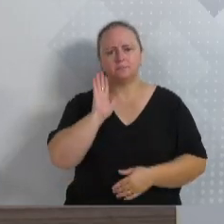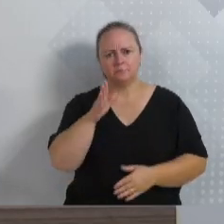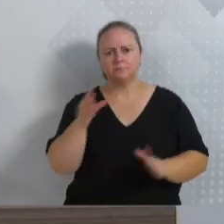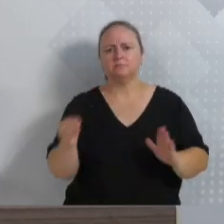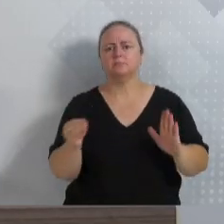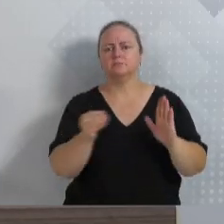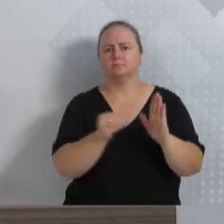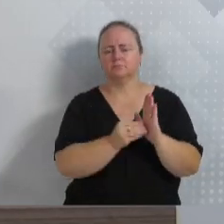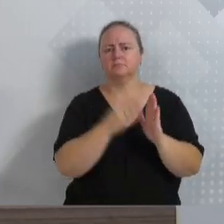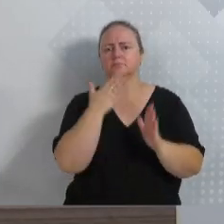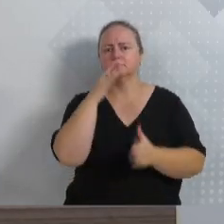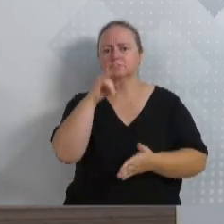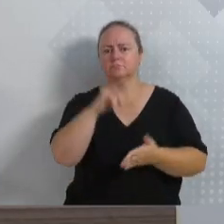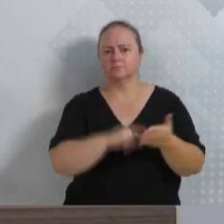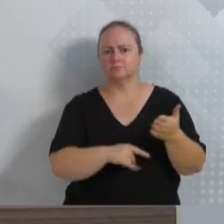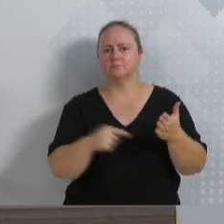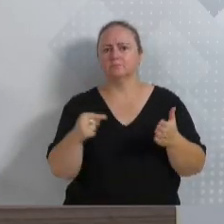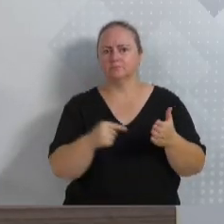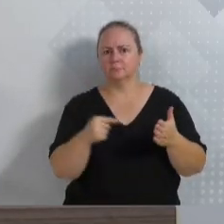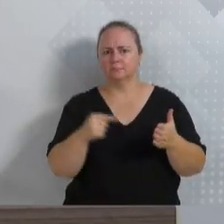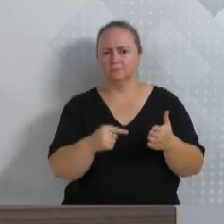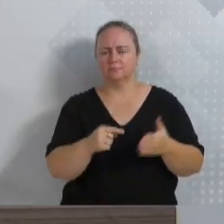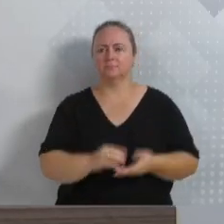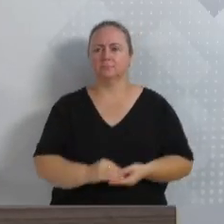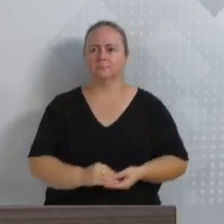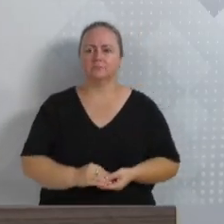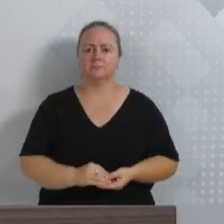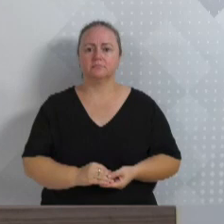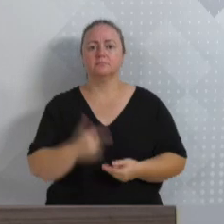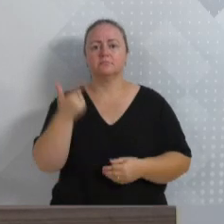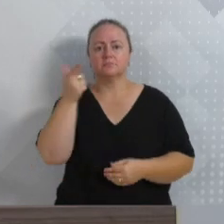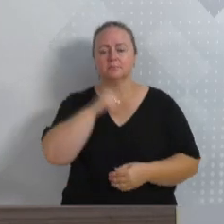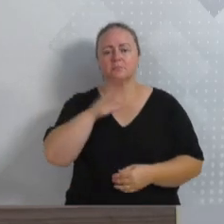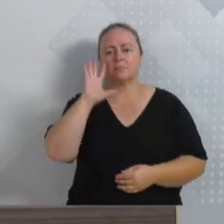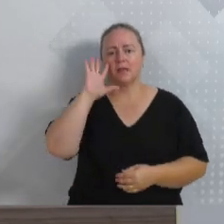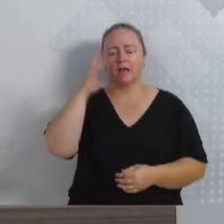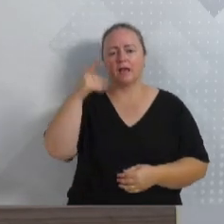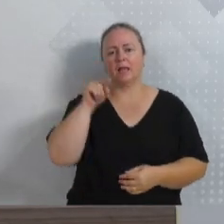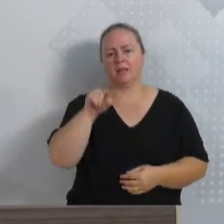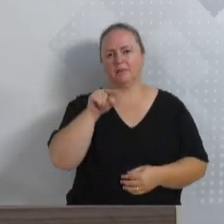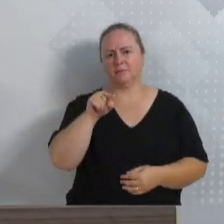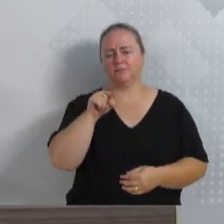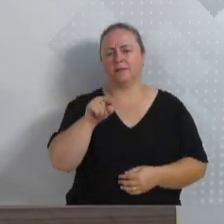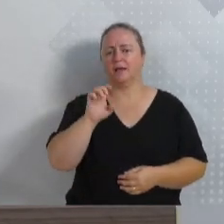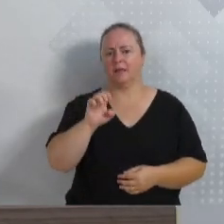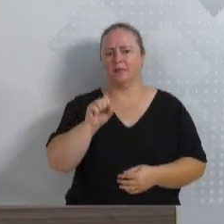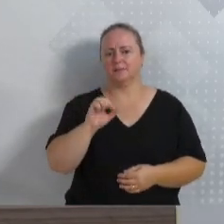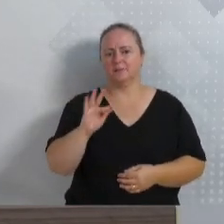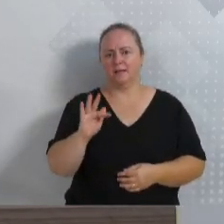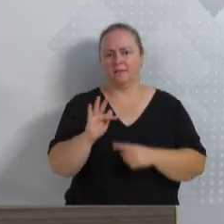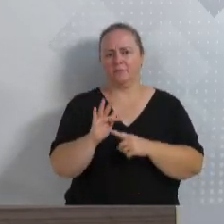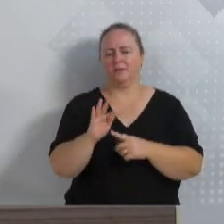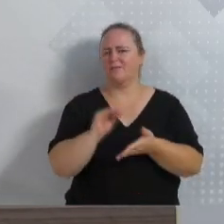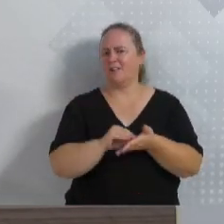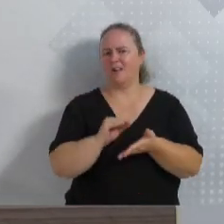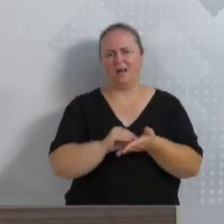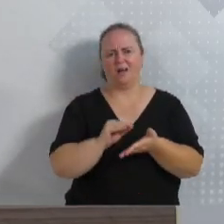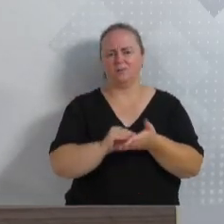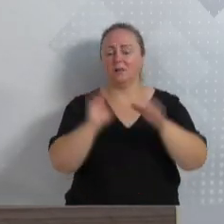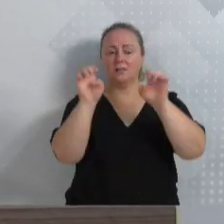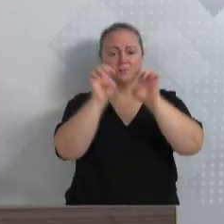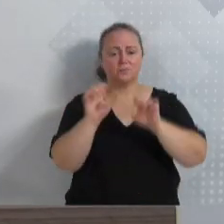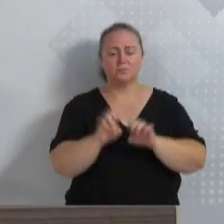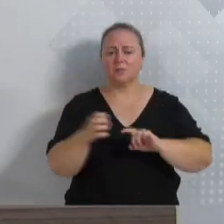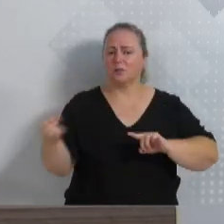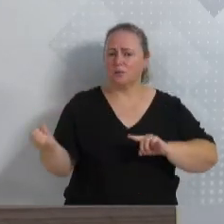o requerimento aqui pela Câmara, pelo gabinete, para tomar providência sobre a ESF, que está muito defasado lá, e a gente acho que precisa de uma estrutura nova e